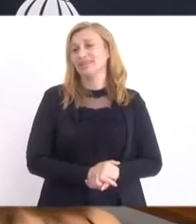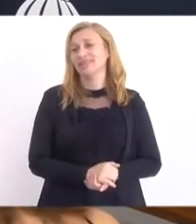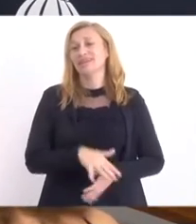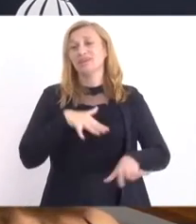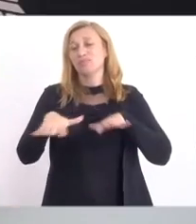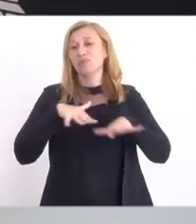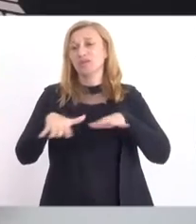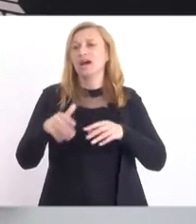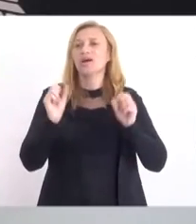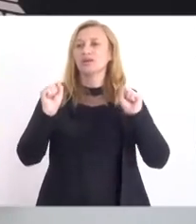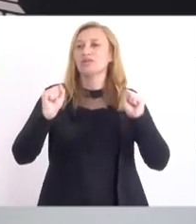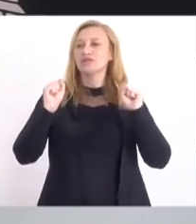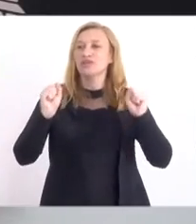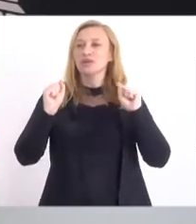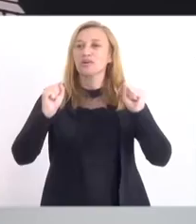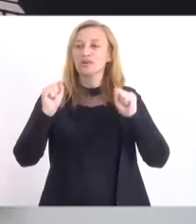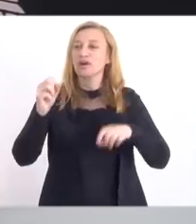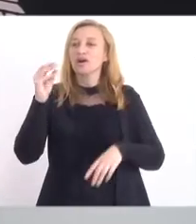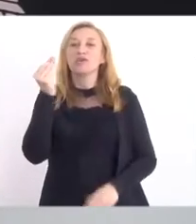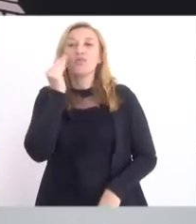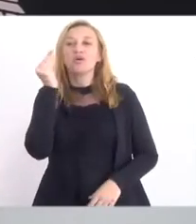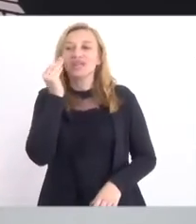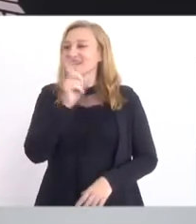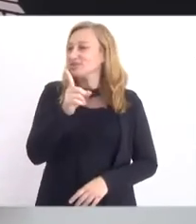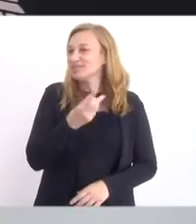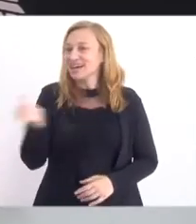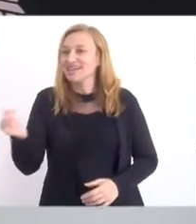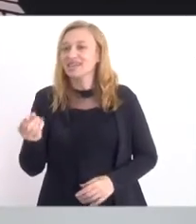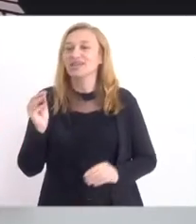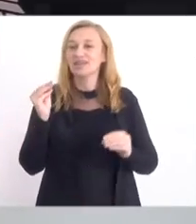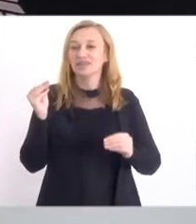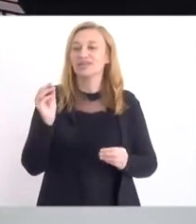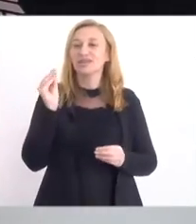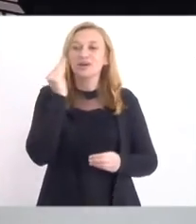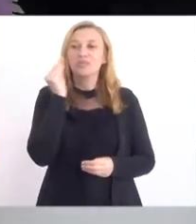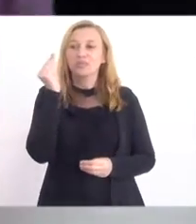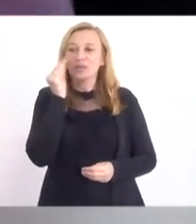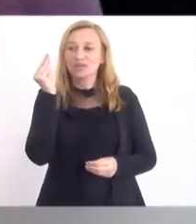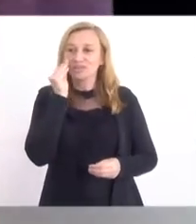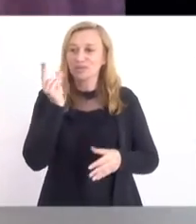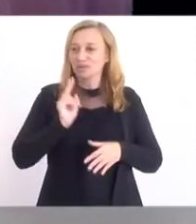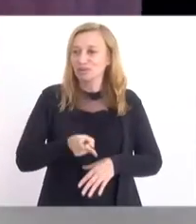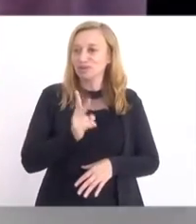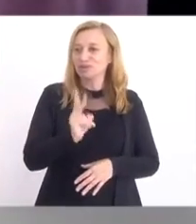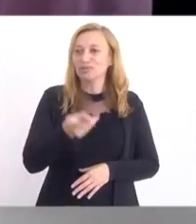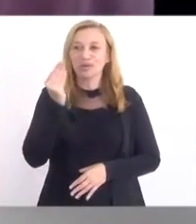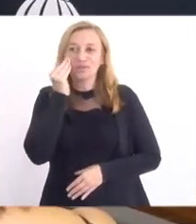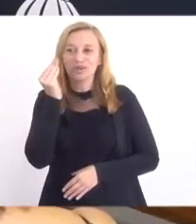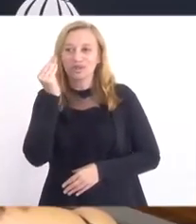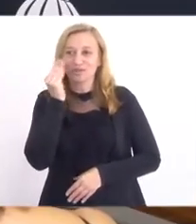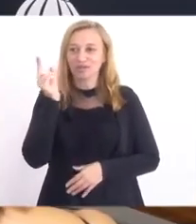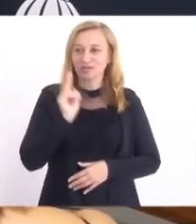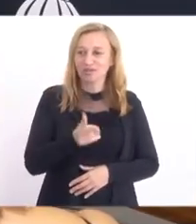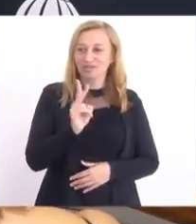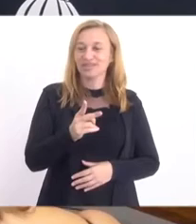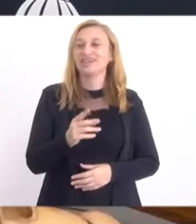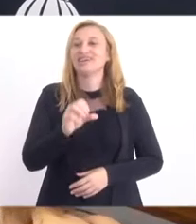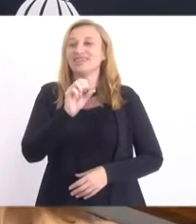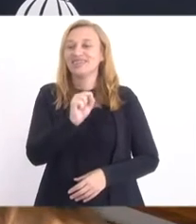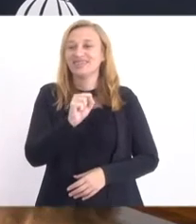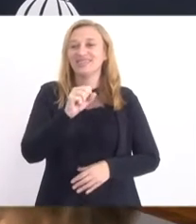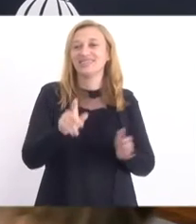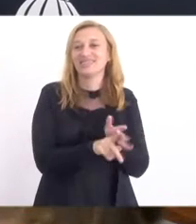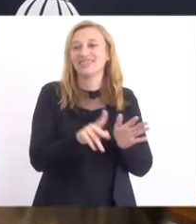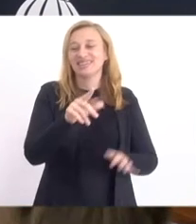movimento. Mônica não sai. Mônica não sai. Fica Mônica. Fica Mônica. Projeto de lei 4484,